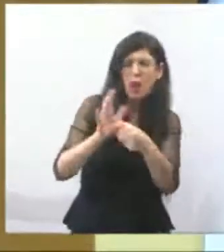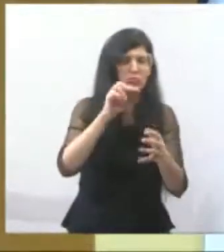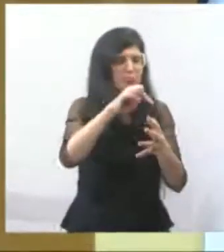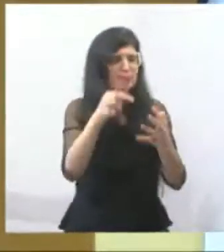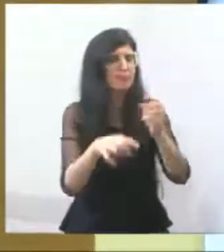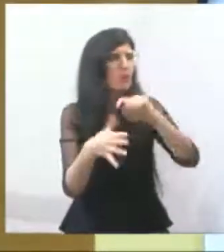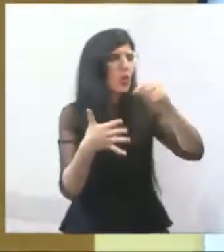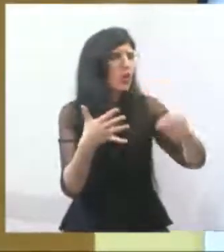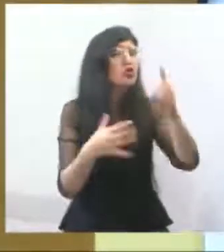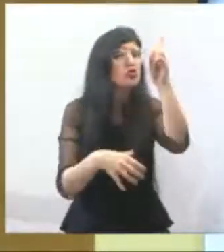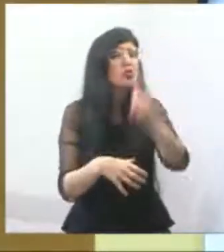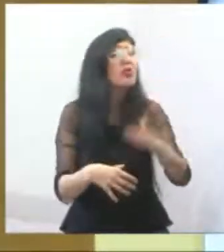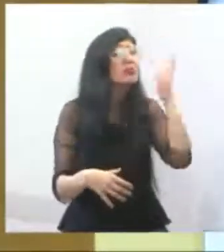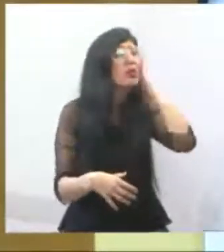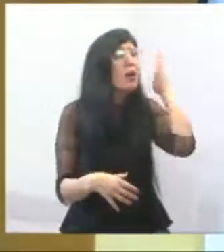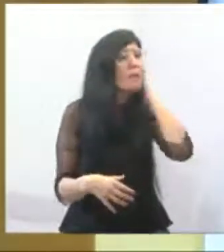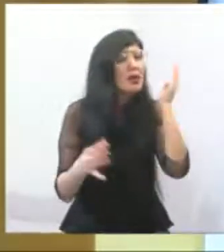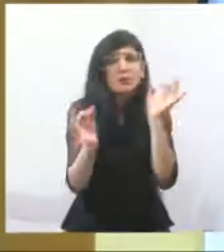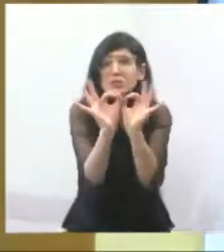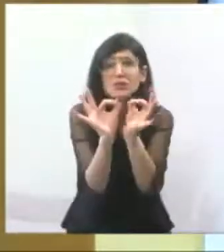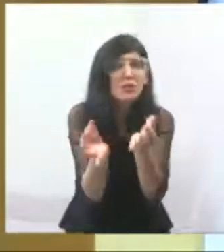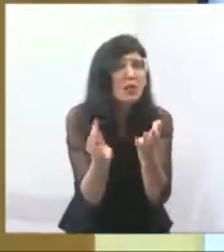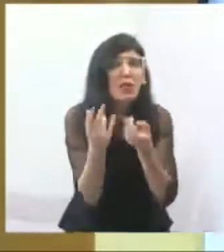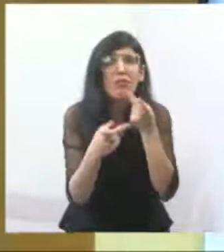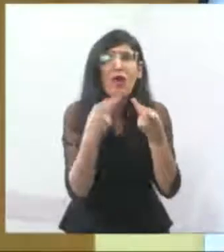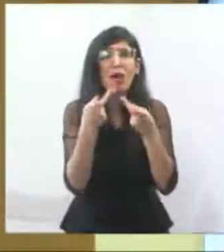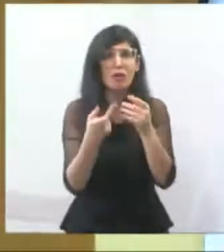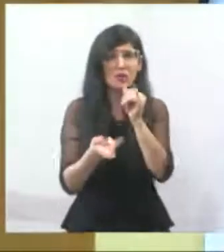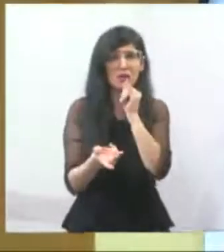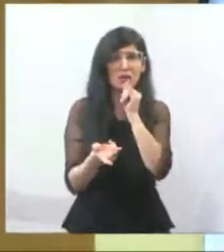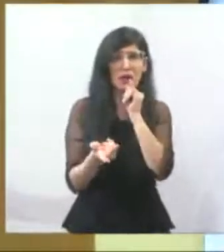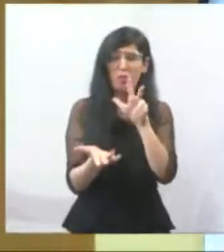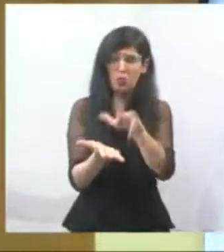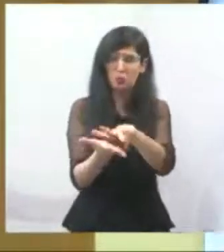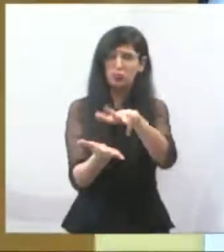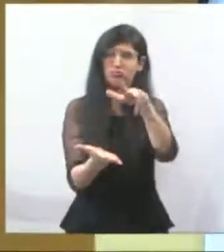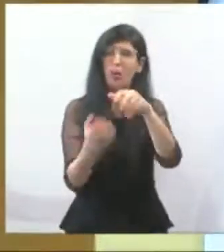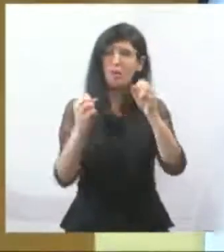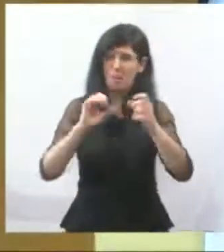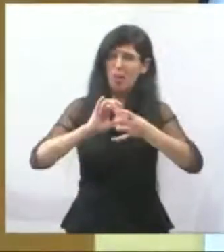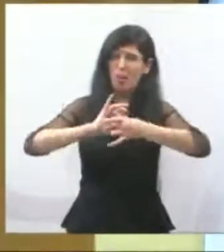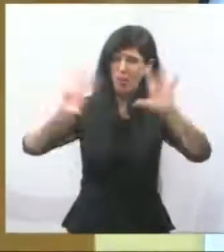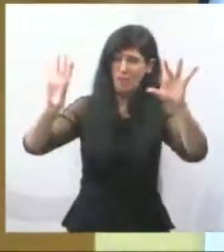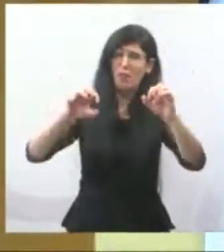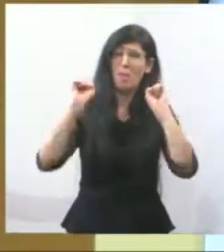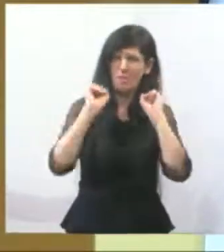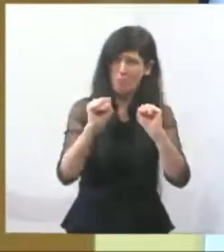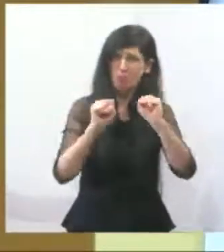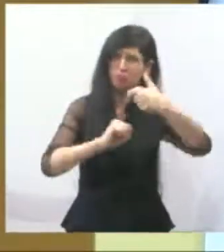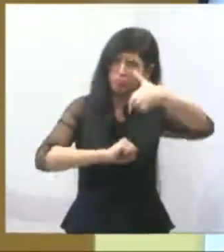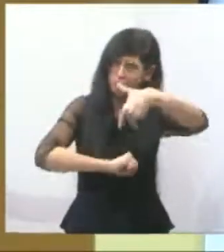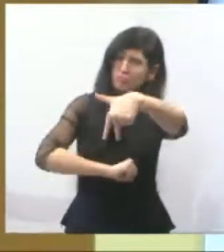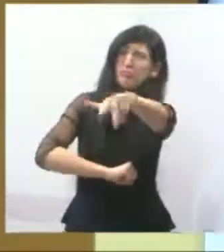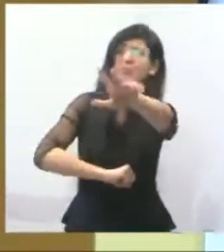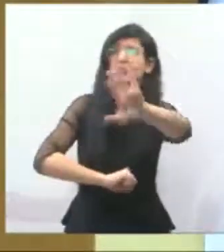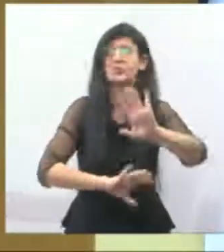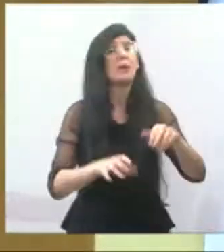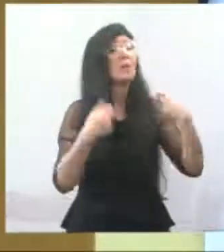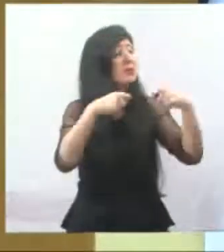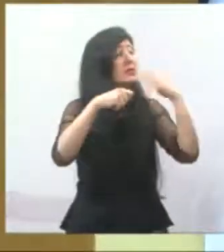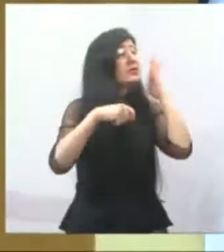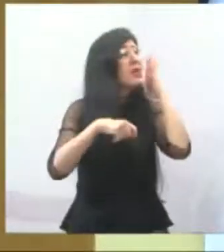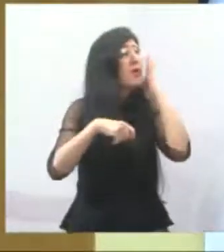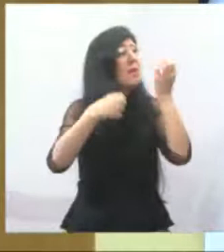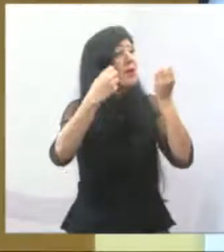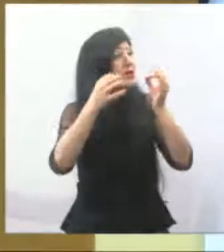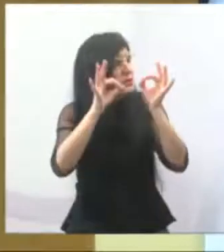que está ocorrendo, até mesmo quando tiver alta, ele tem um segmento correto da sua doença.